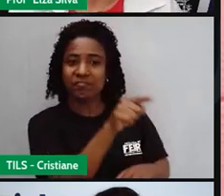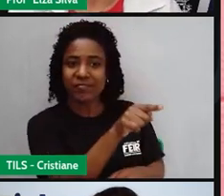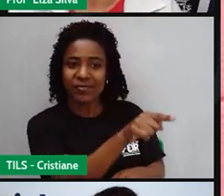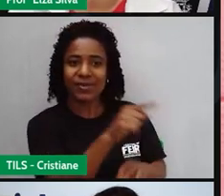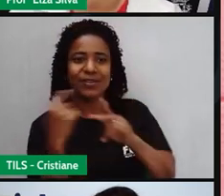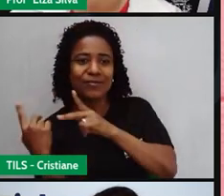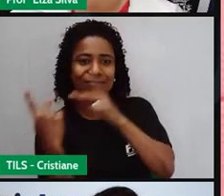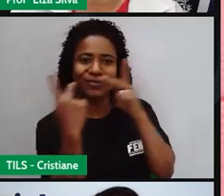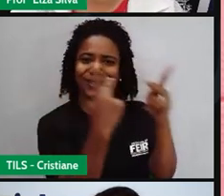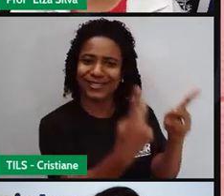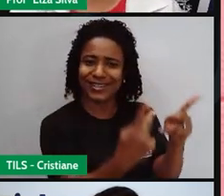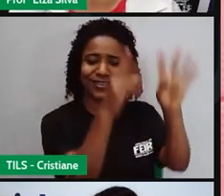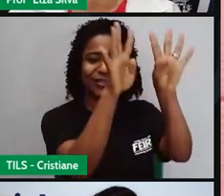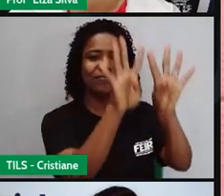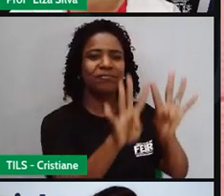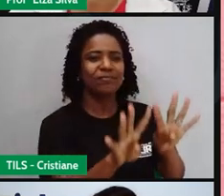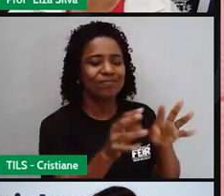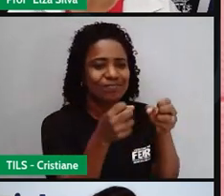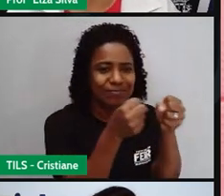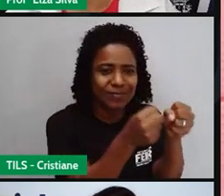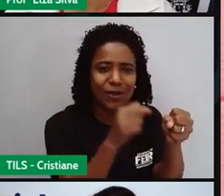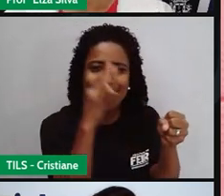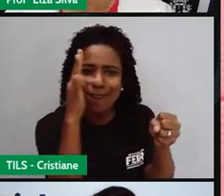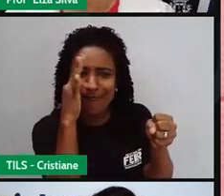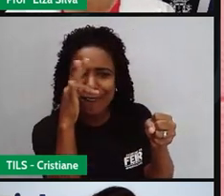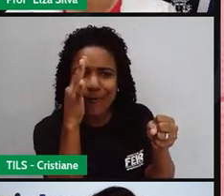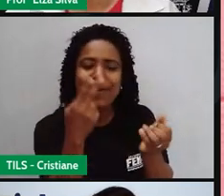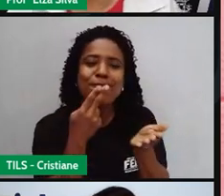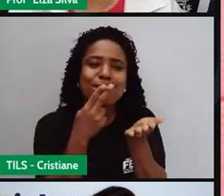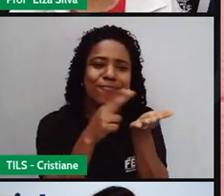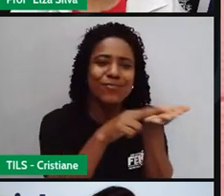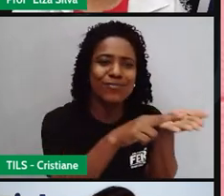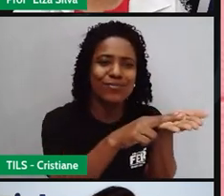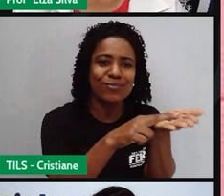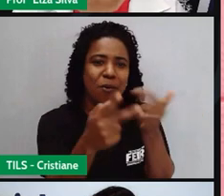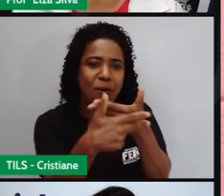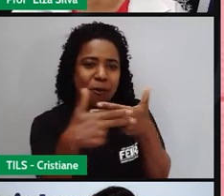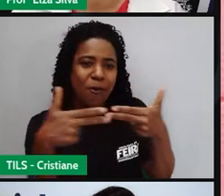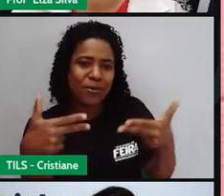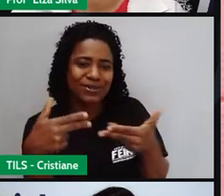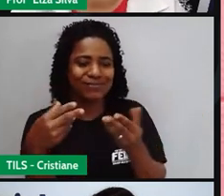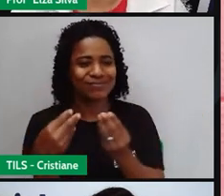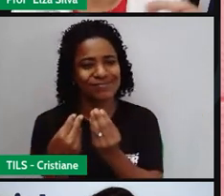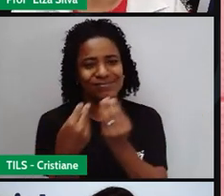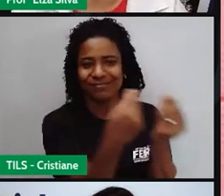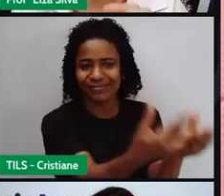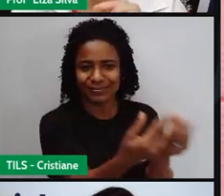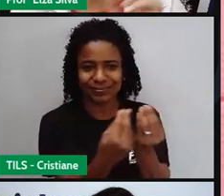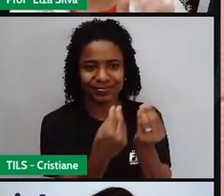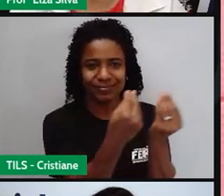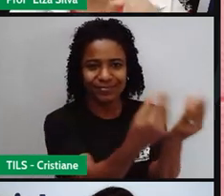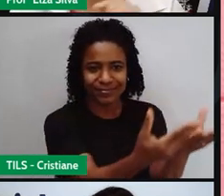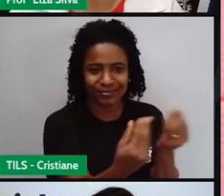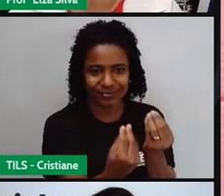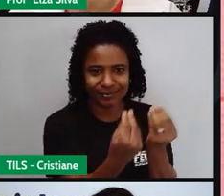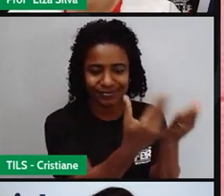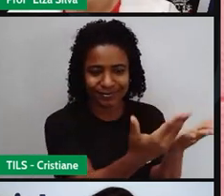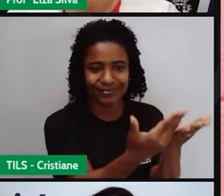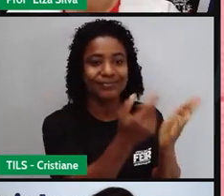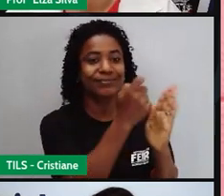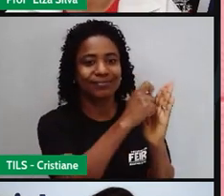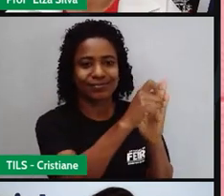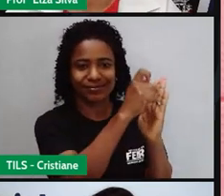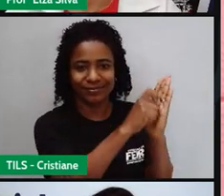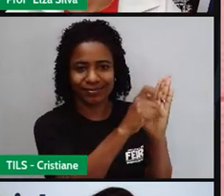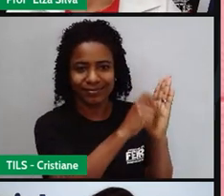E levavam flores, presentes, bilhetes, e nesses bilhetes, estava escrito